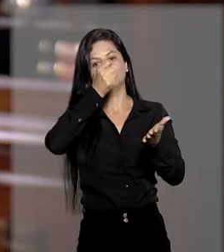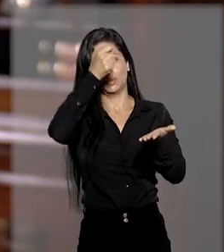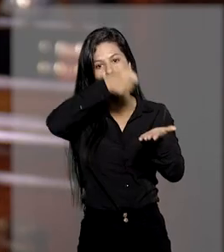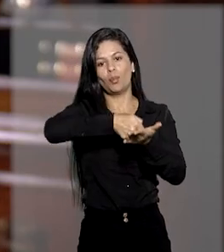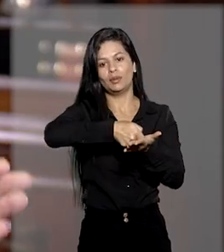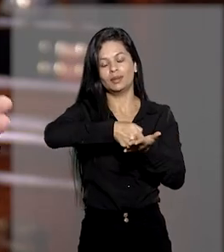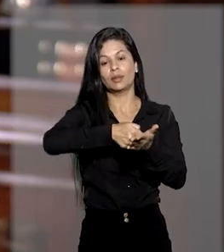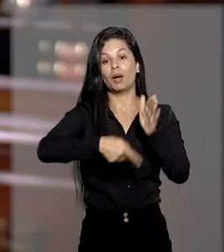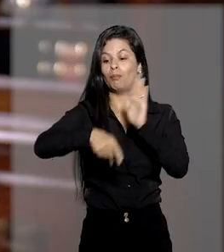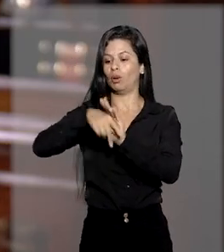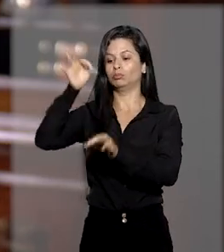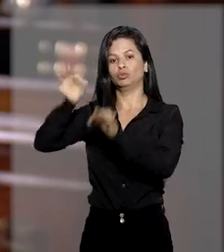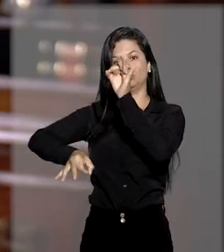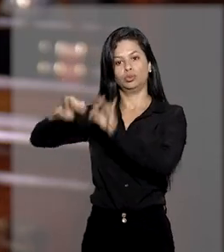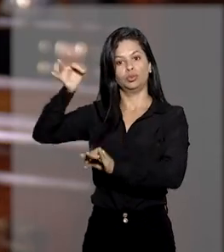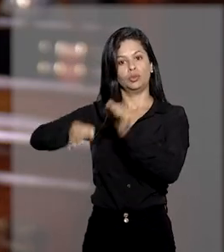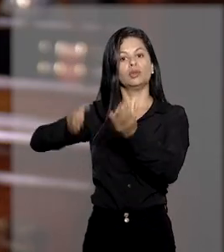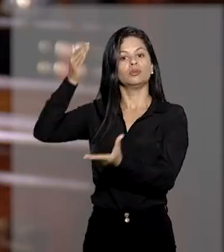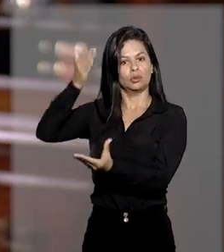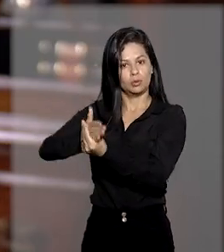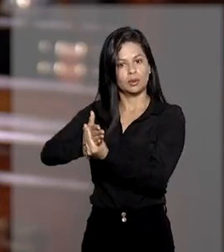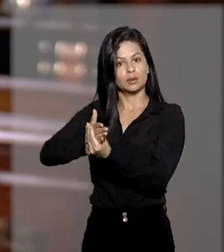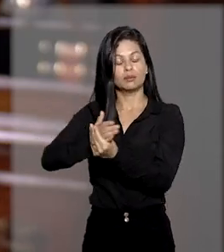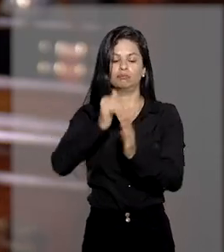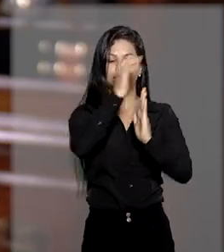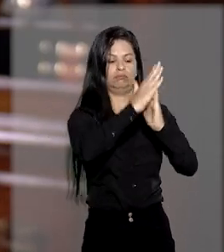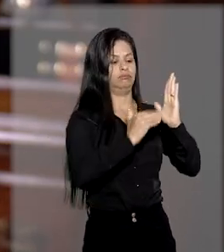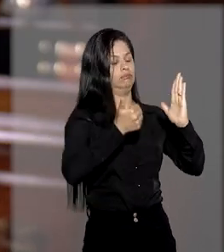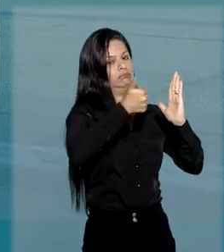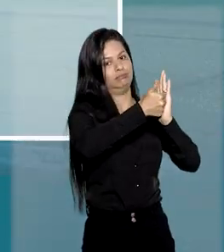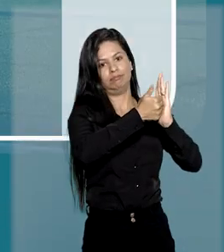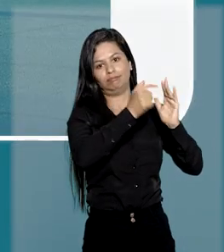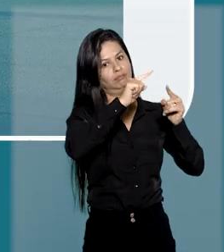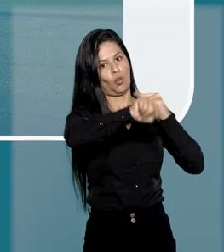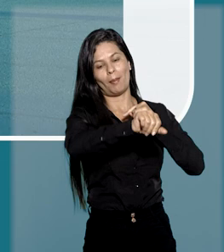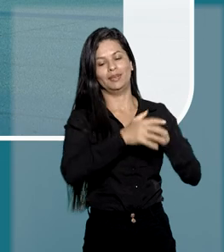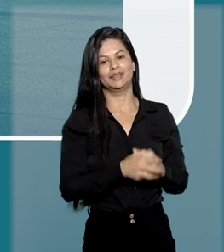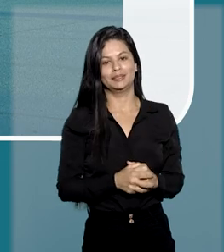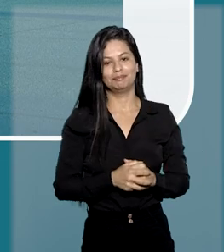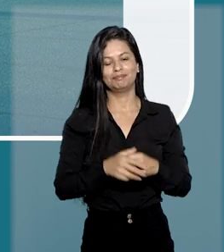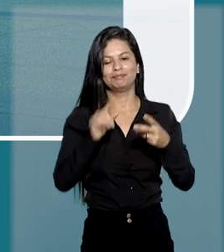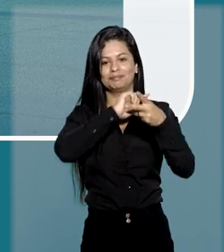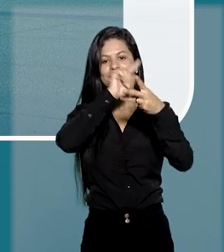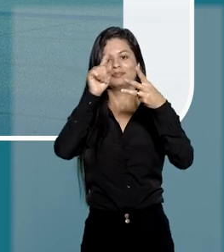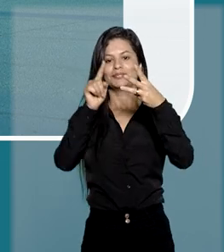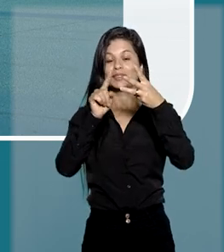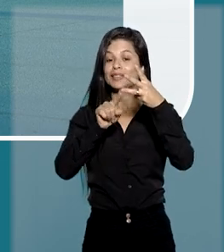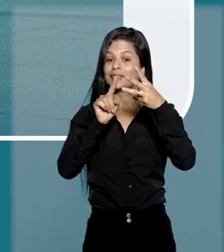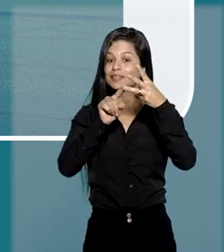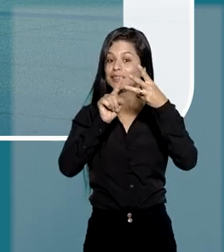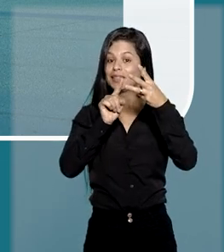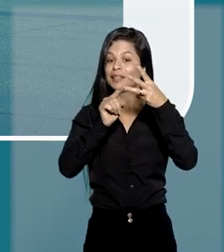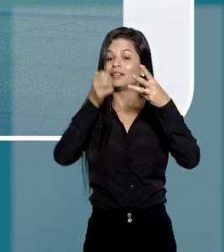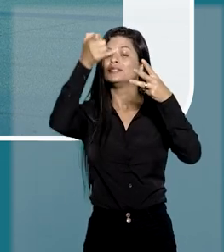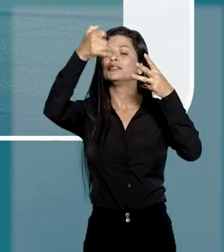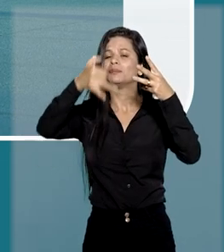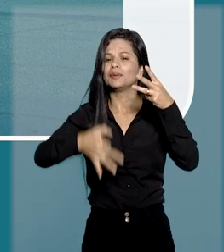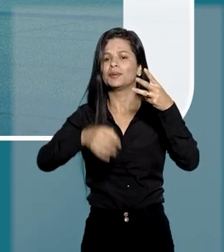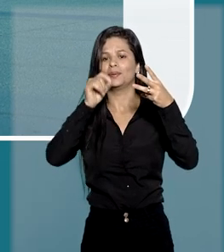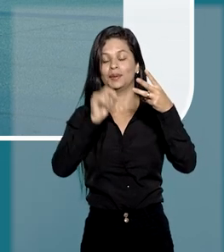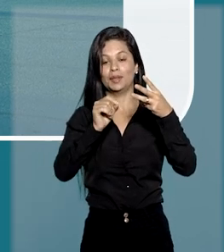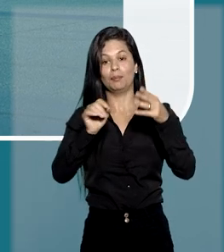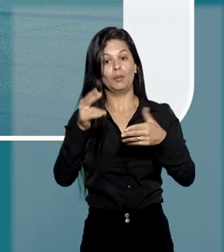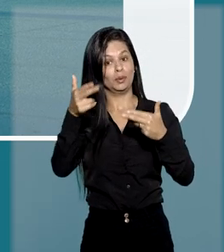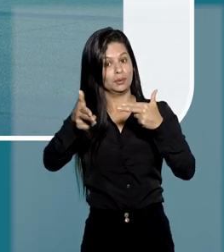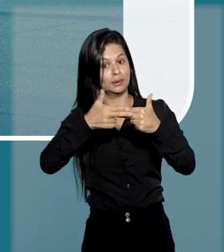Mas isso é com o juízo da causa e não via reclamação. Como terceira hipótese, o instrumento pode ser usado